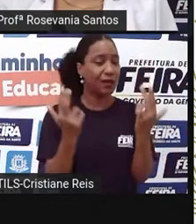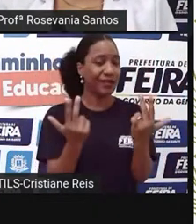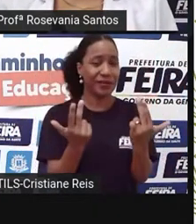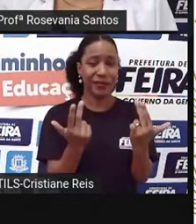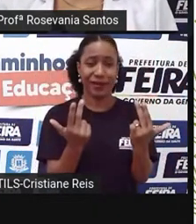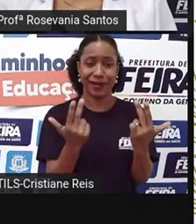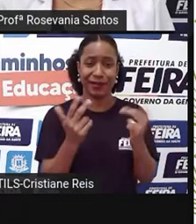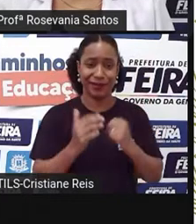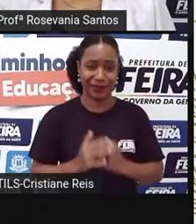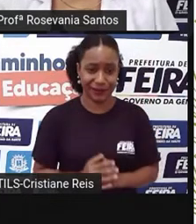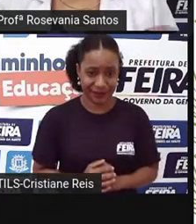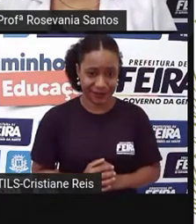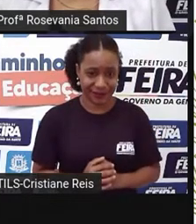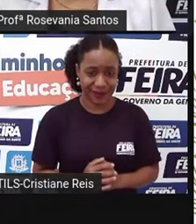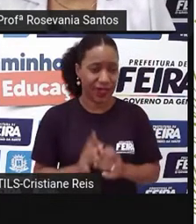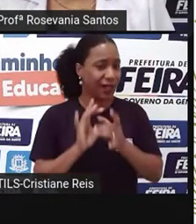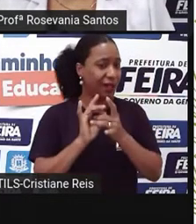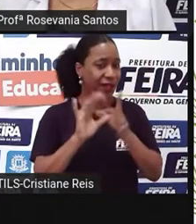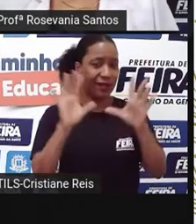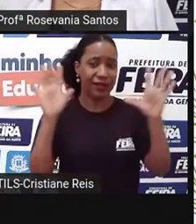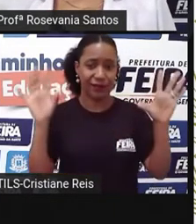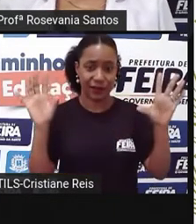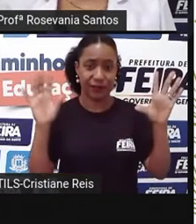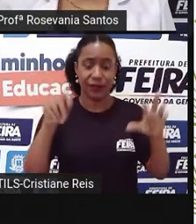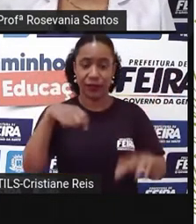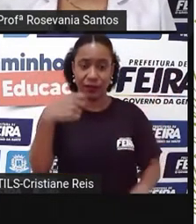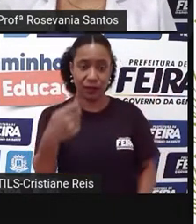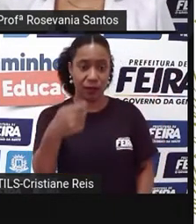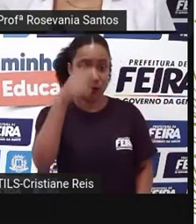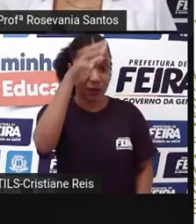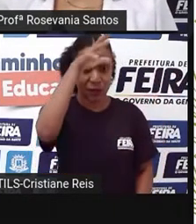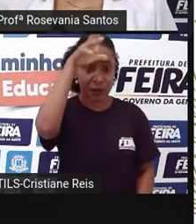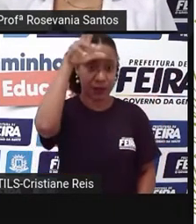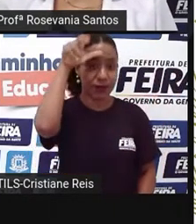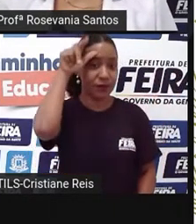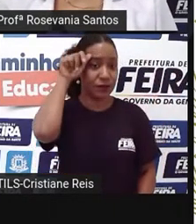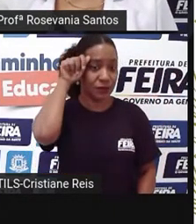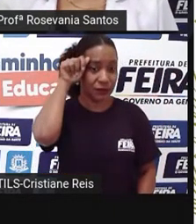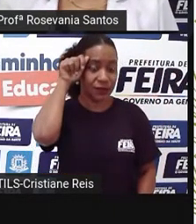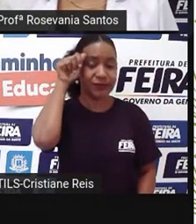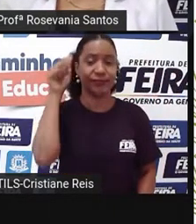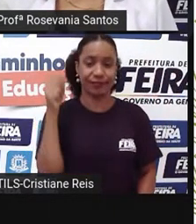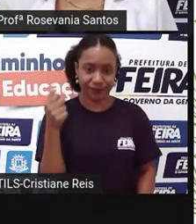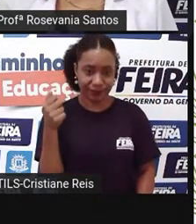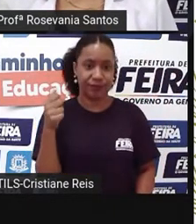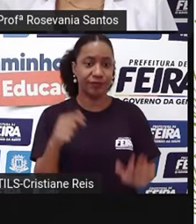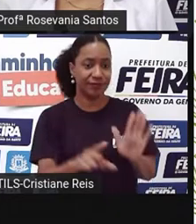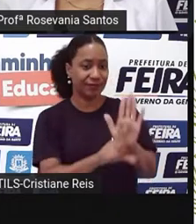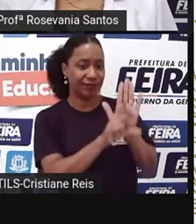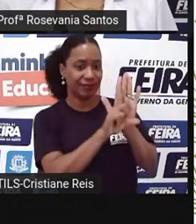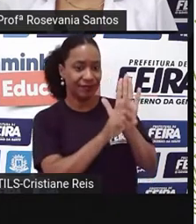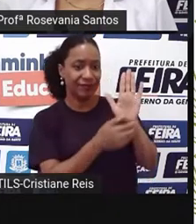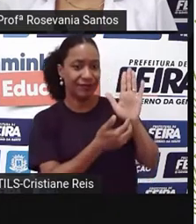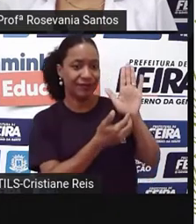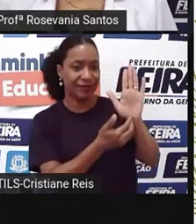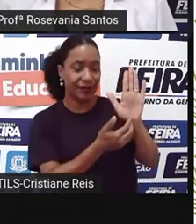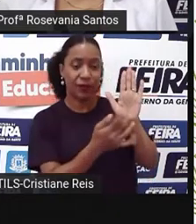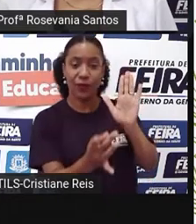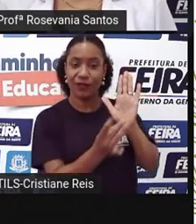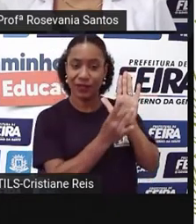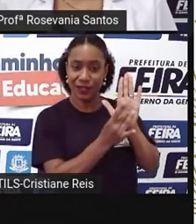percebam que aqui tá escrito Amazônia Legal, que é uma área, né, de 5.217